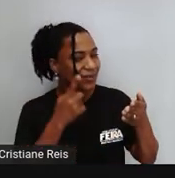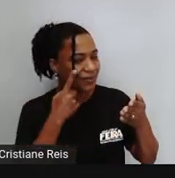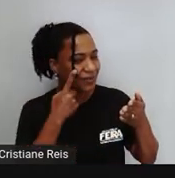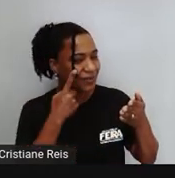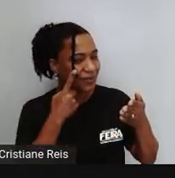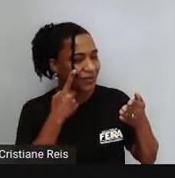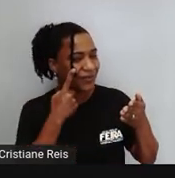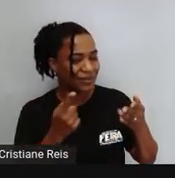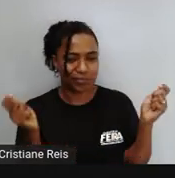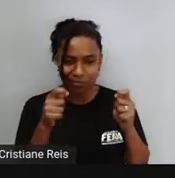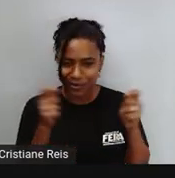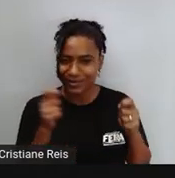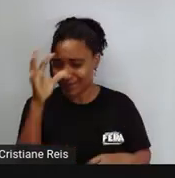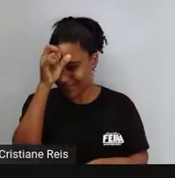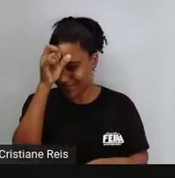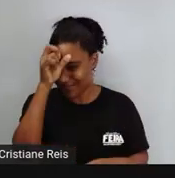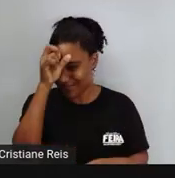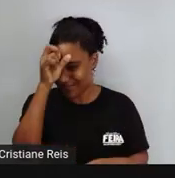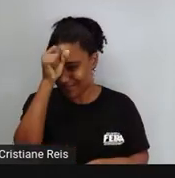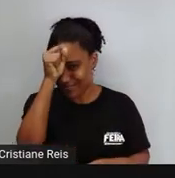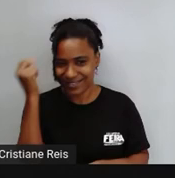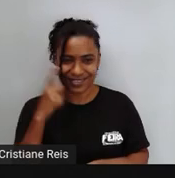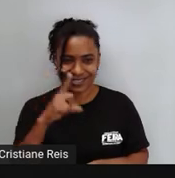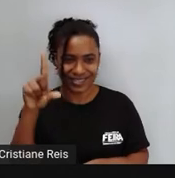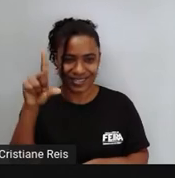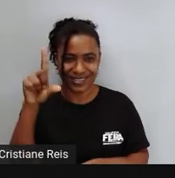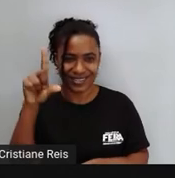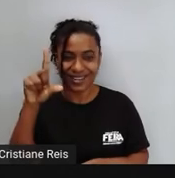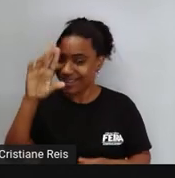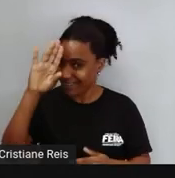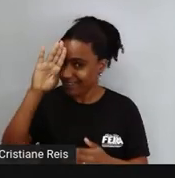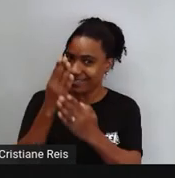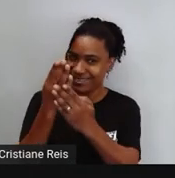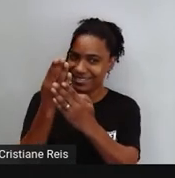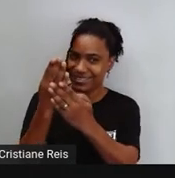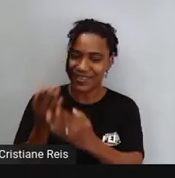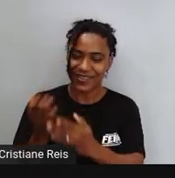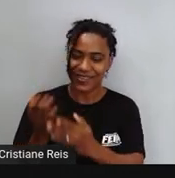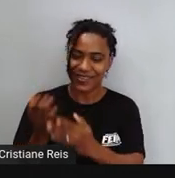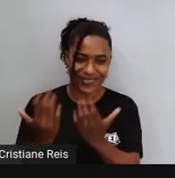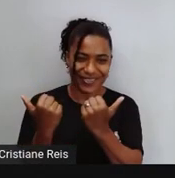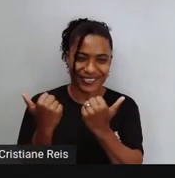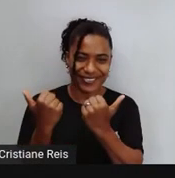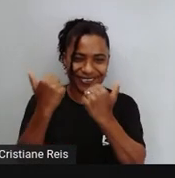É capaz De fazê-lo Com certeza Acredite nisso Let's go